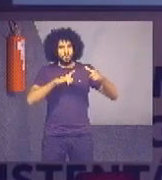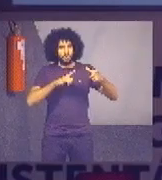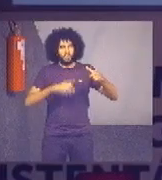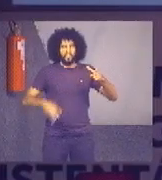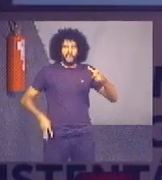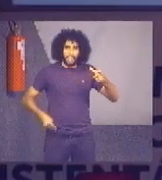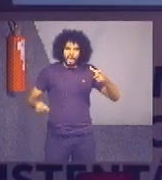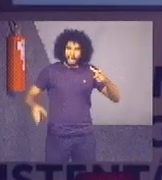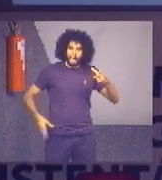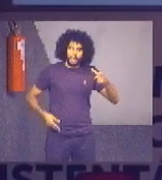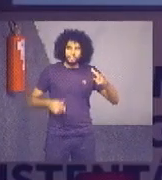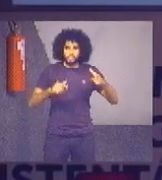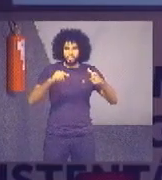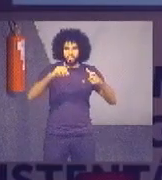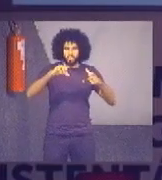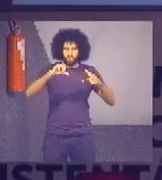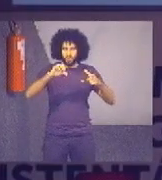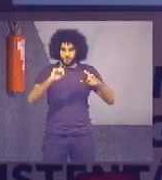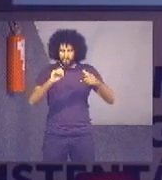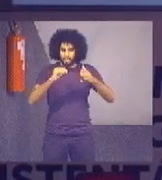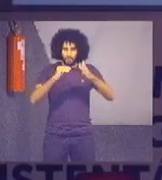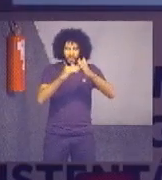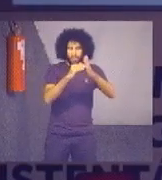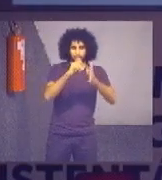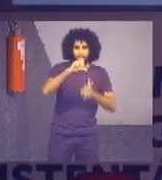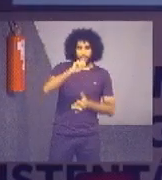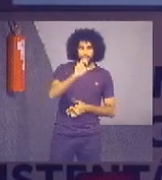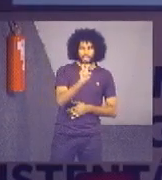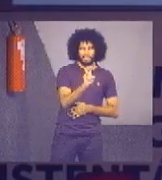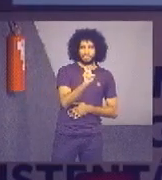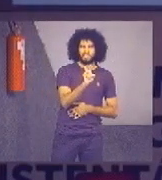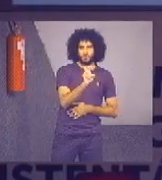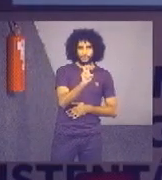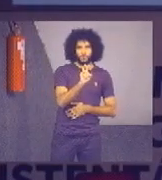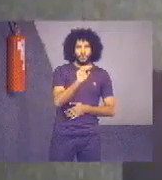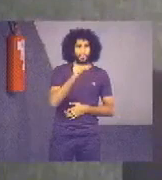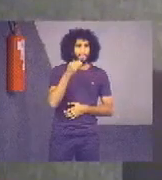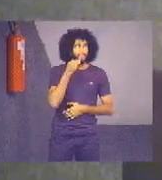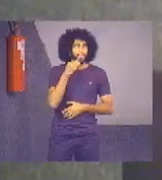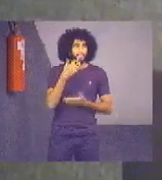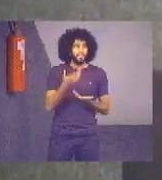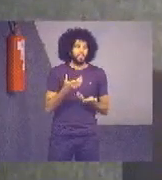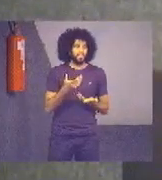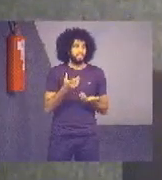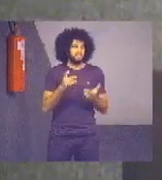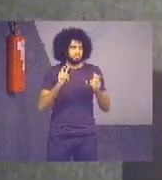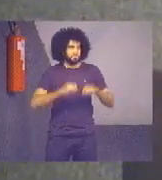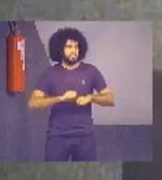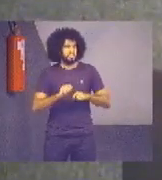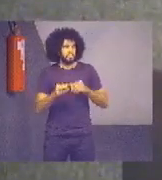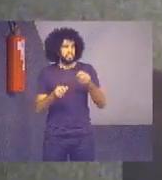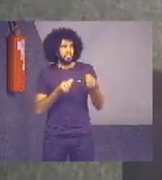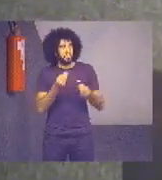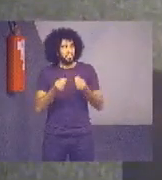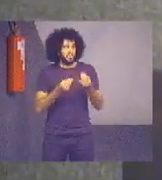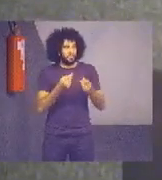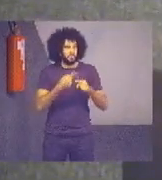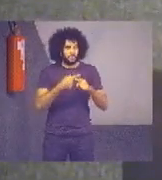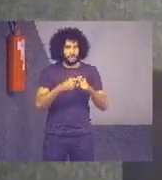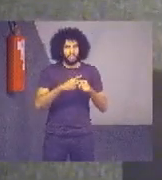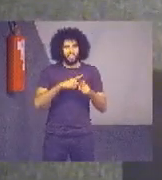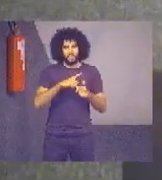90 para 95 mil e aí é uma questão que já foge um pouco ao nosso poder de atuação, uma questão tarifária.